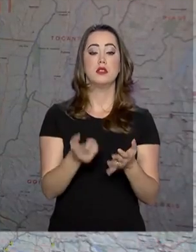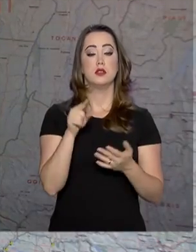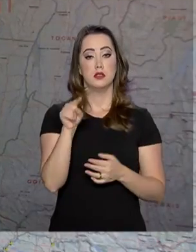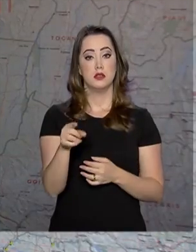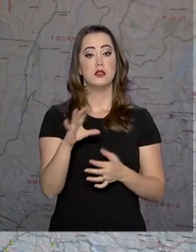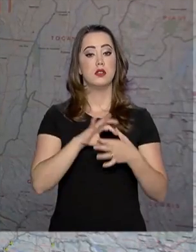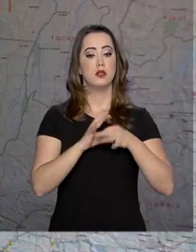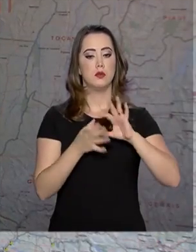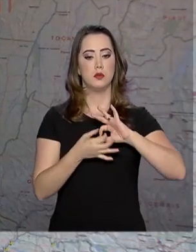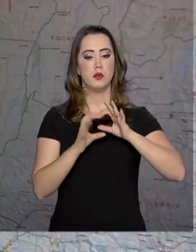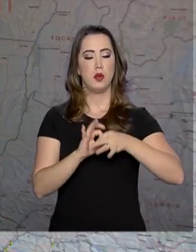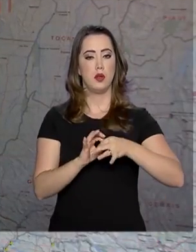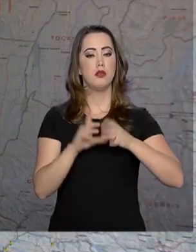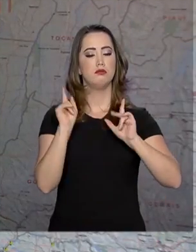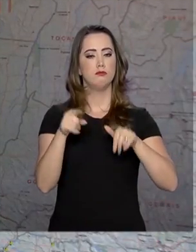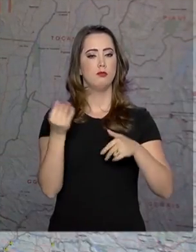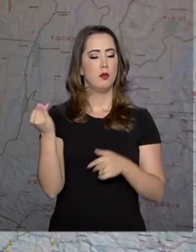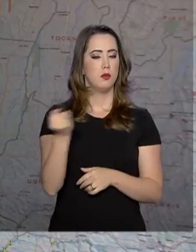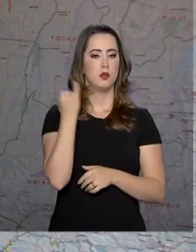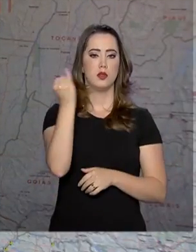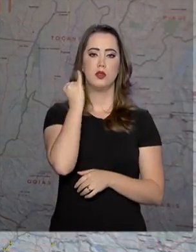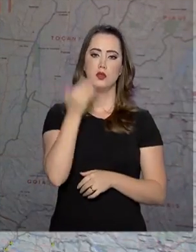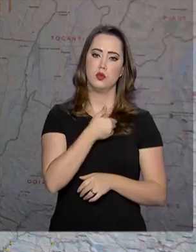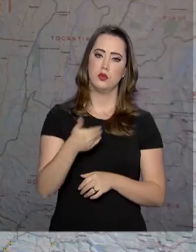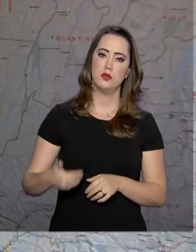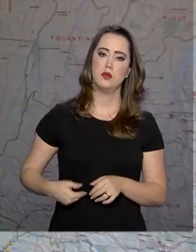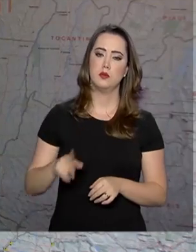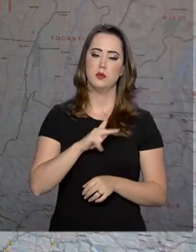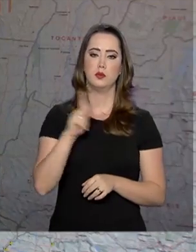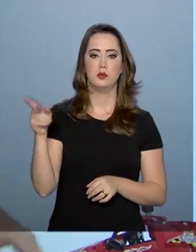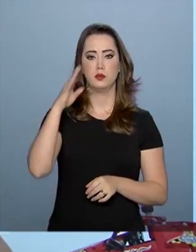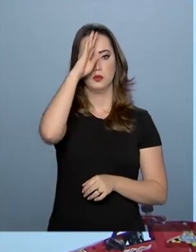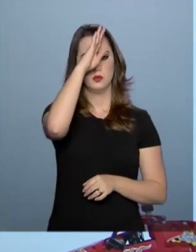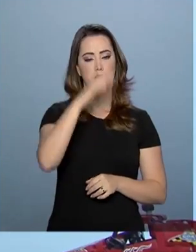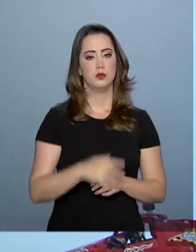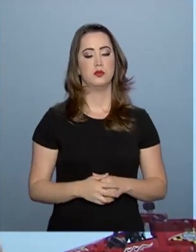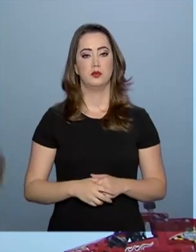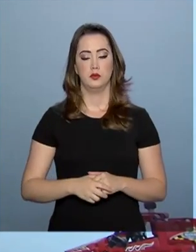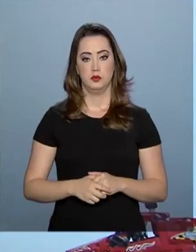Matemática vai ser muito prestigiada durante o governo do presidente Jair Bolsonaro.